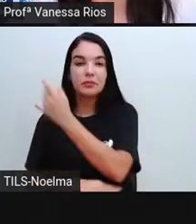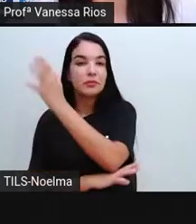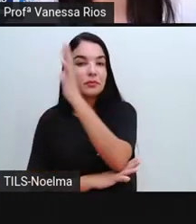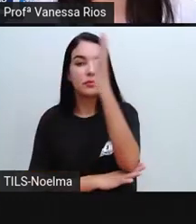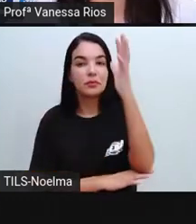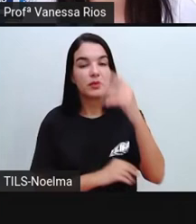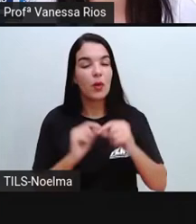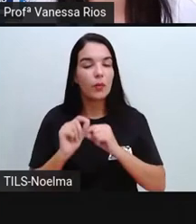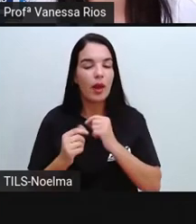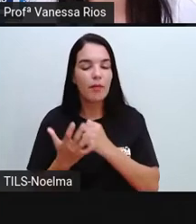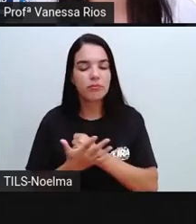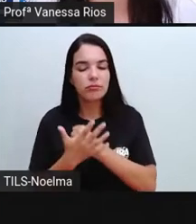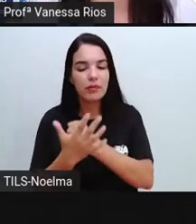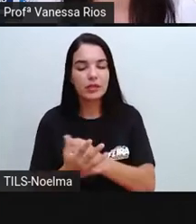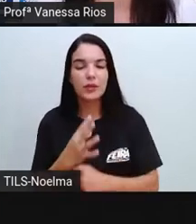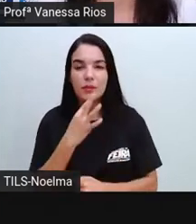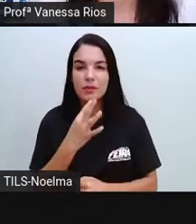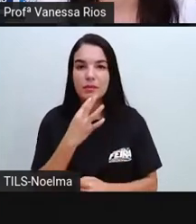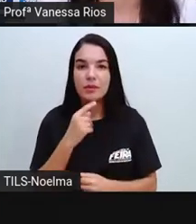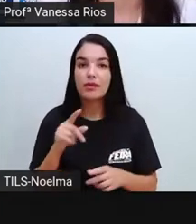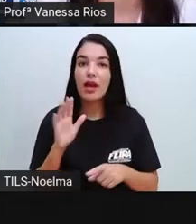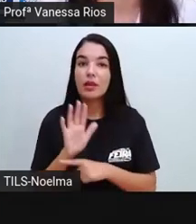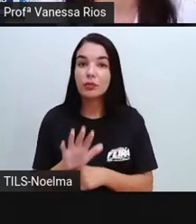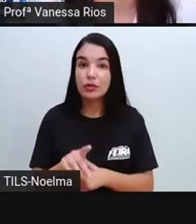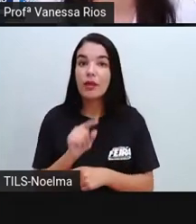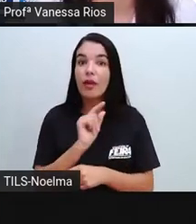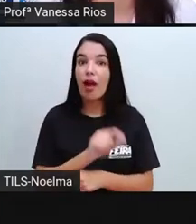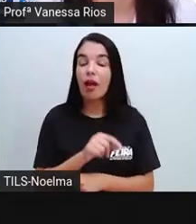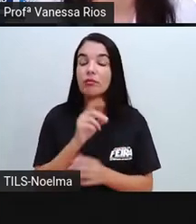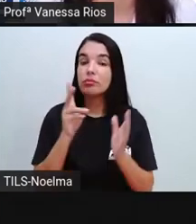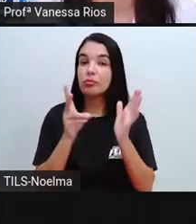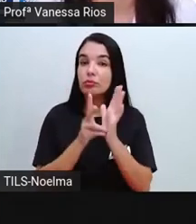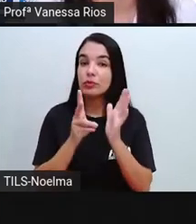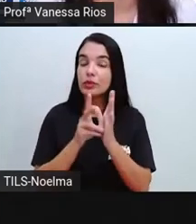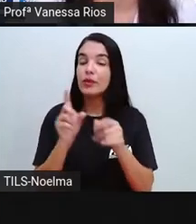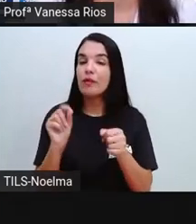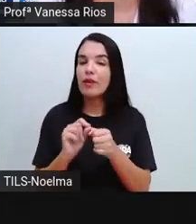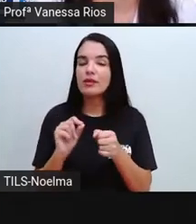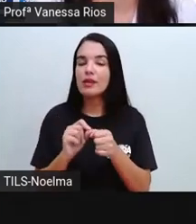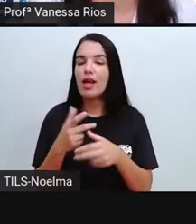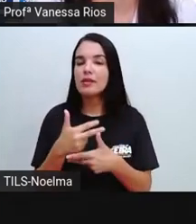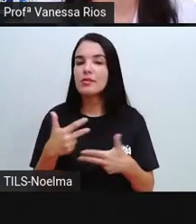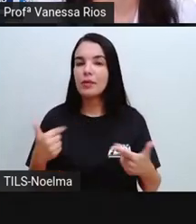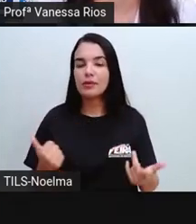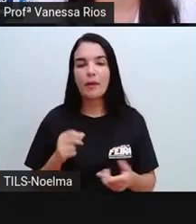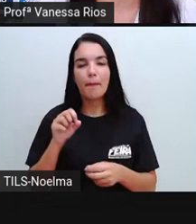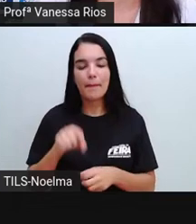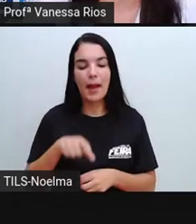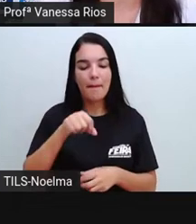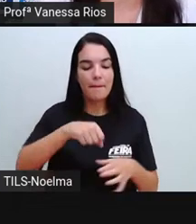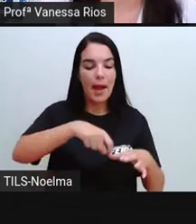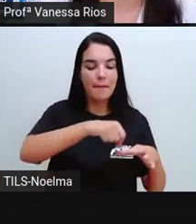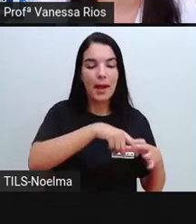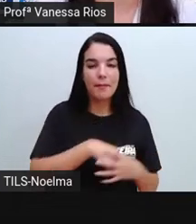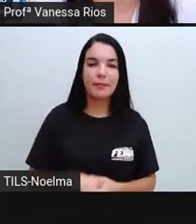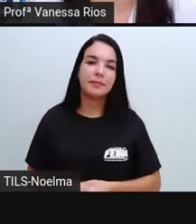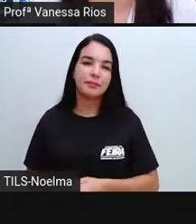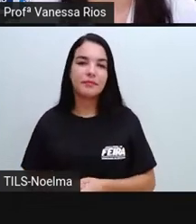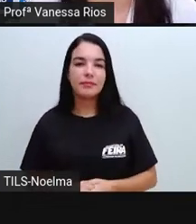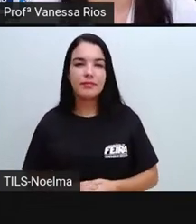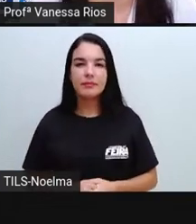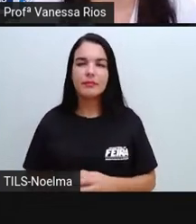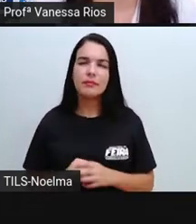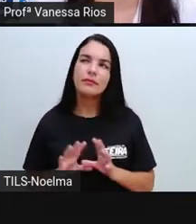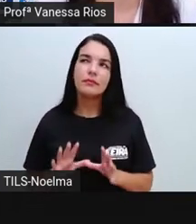base esse conhecimento e ajudavam aí nas produções que eles faziam. Embora se tenha aí a imagem de que